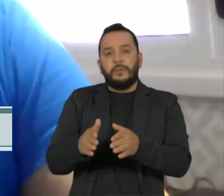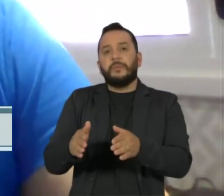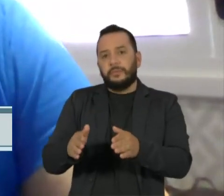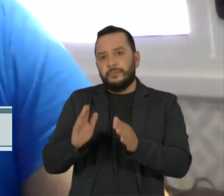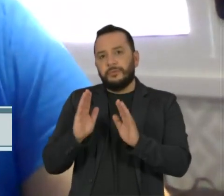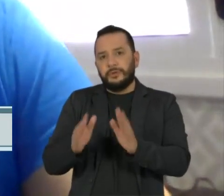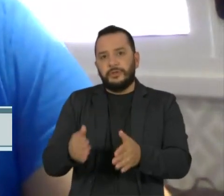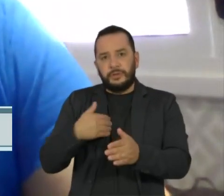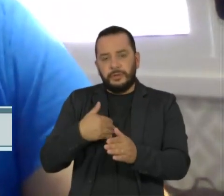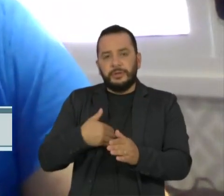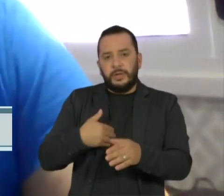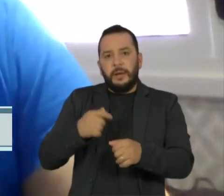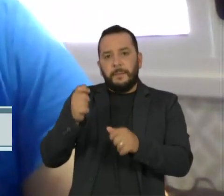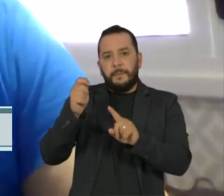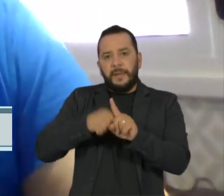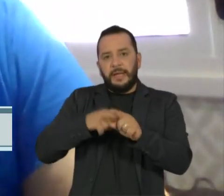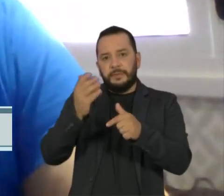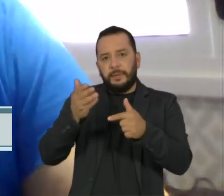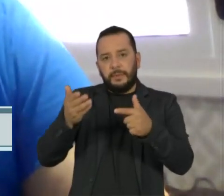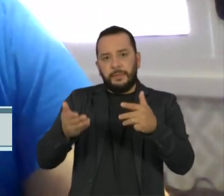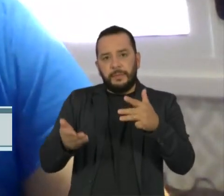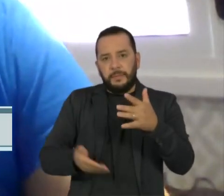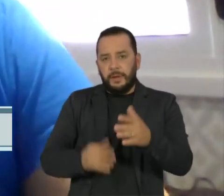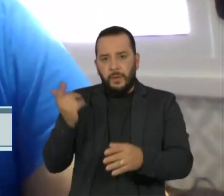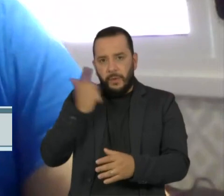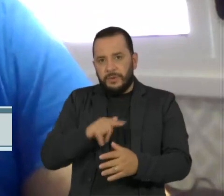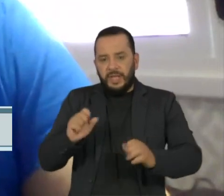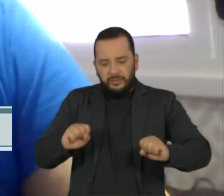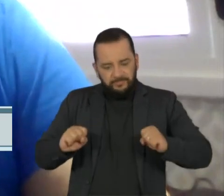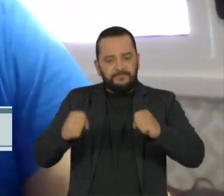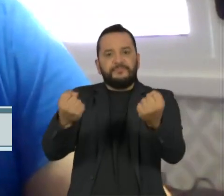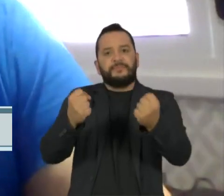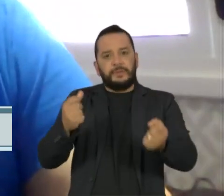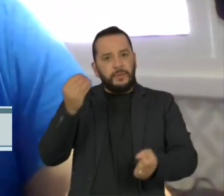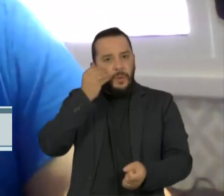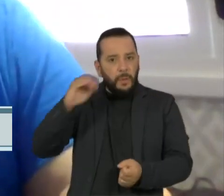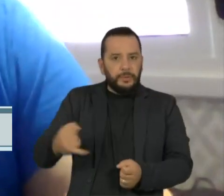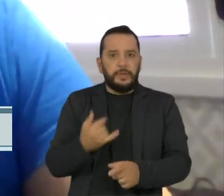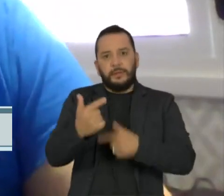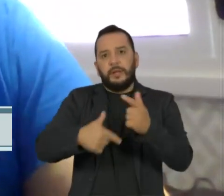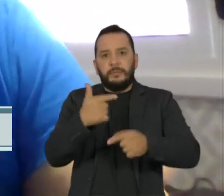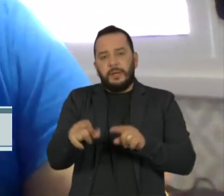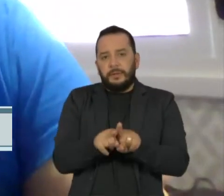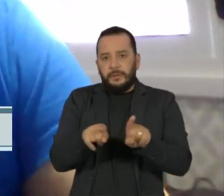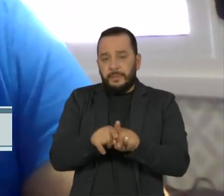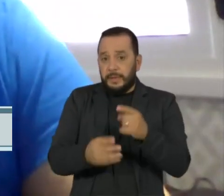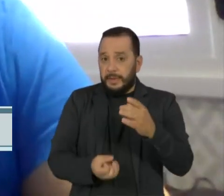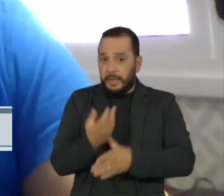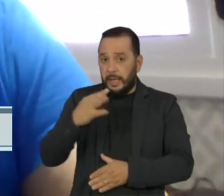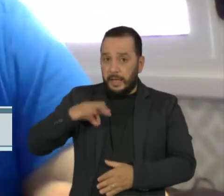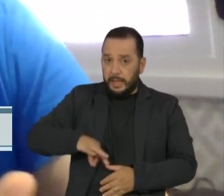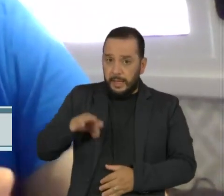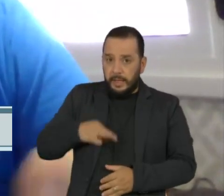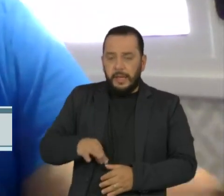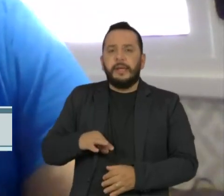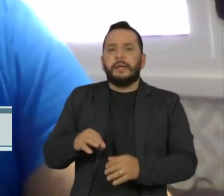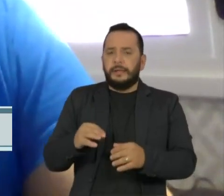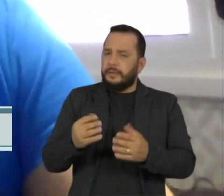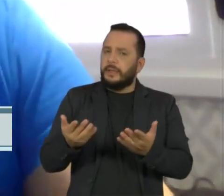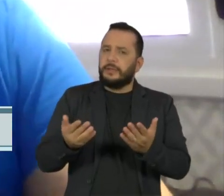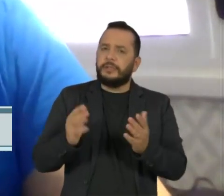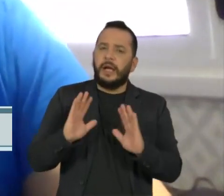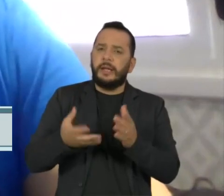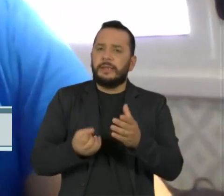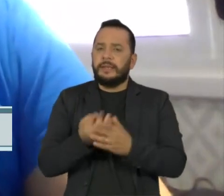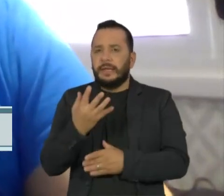para que elas possam se fortalecer em termos de oportunidade de trabalho, de geração de renda, quer seja pelo empreendedorismo, quer seja